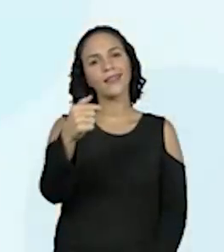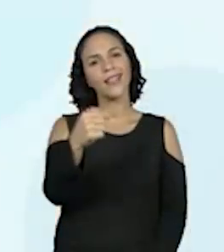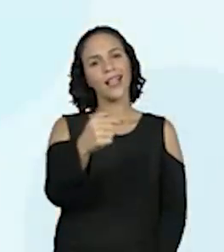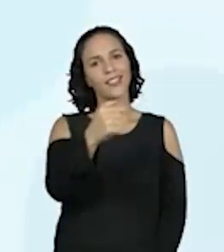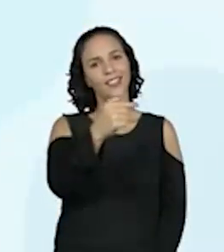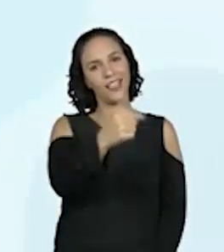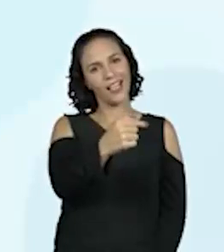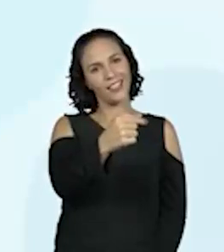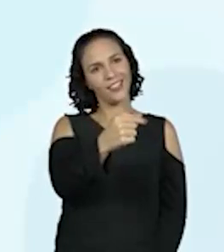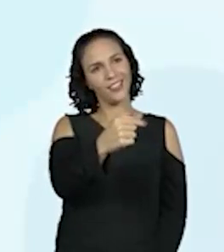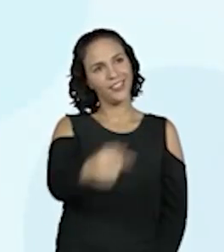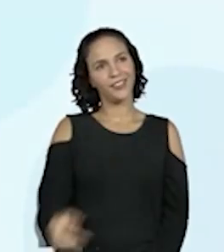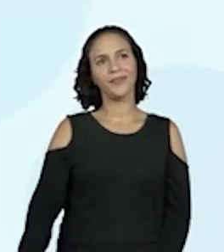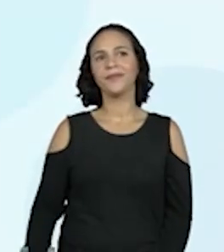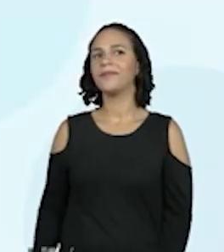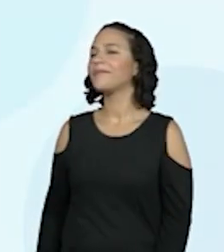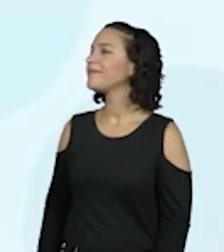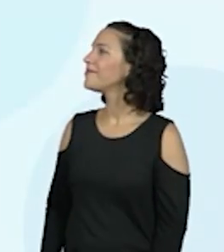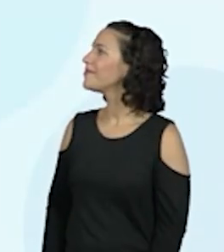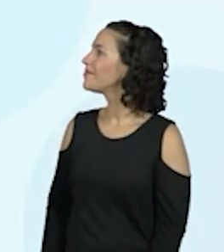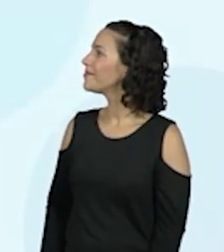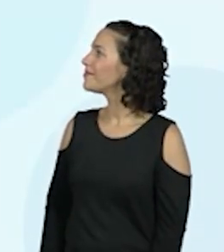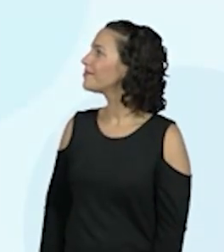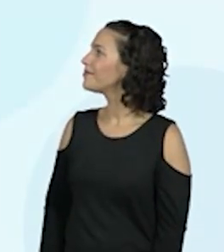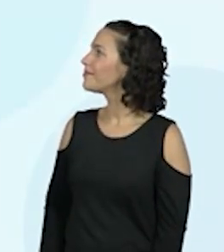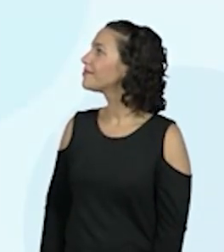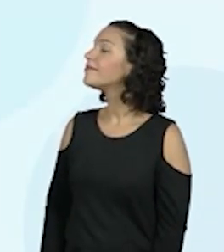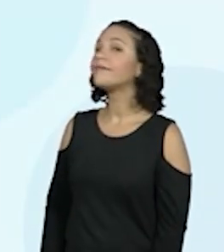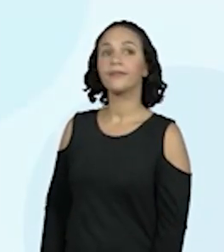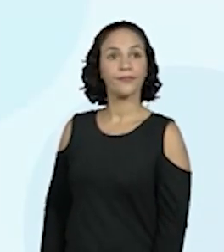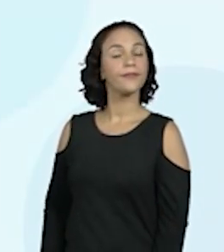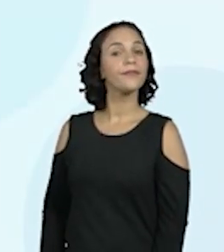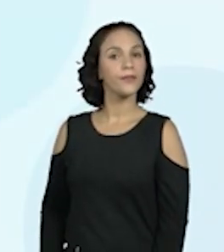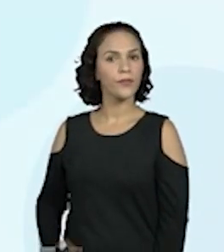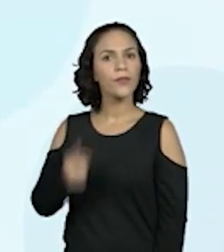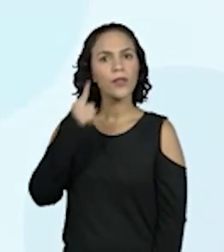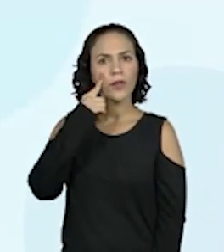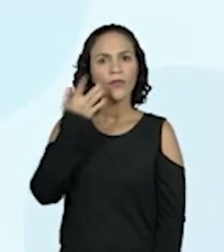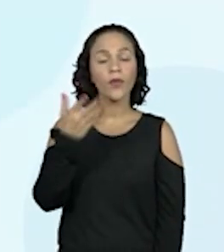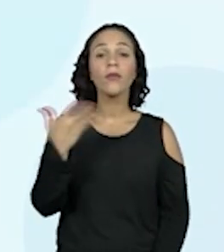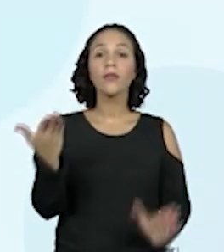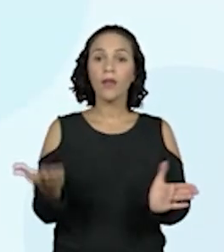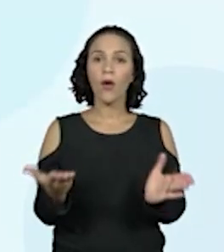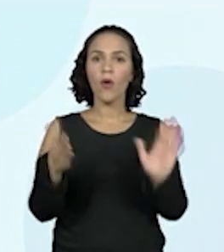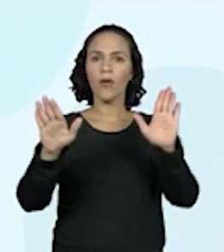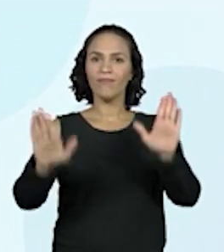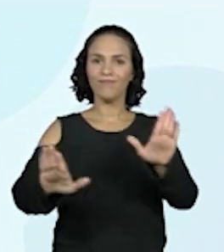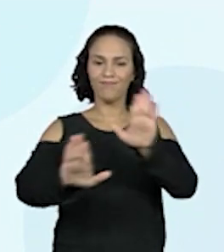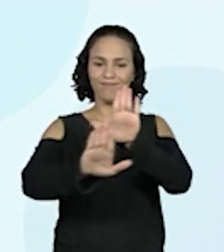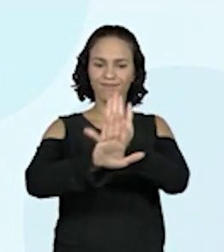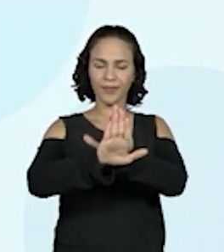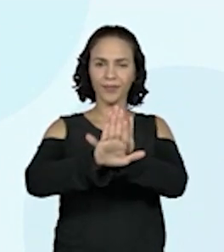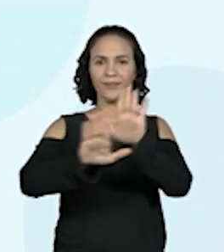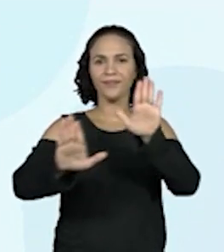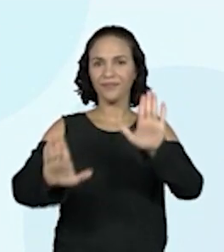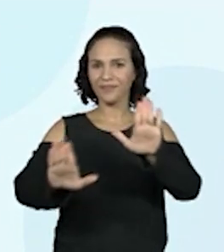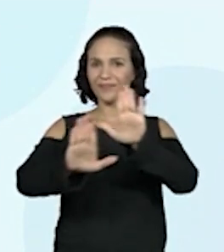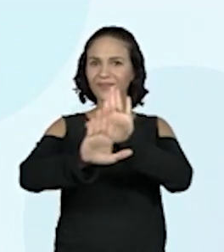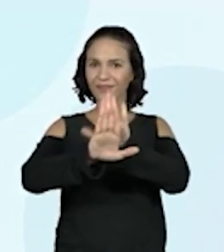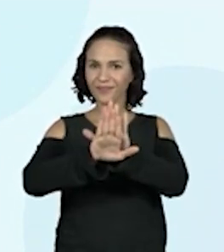777. 777. Aham. É. E aí, gente pensando aqui nas fichinhas, né? No modelo que estava lá